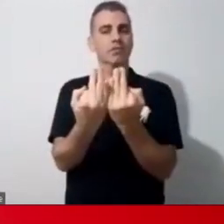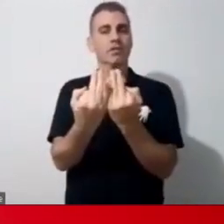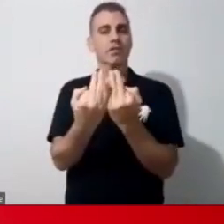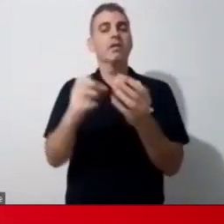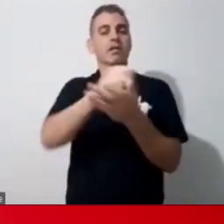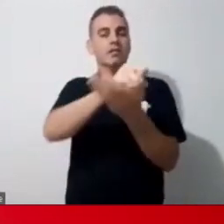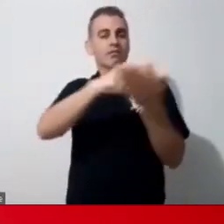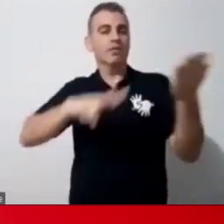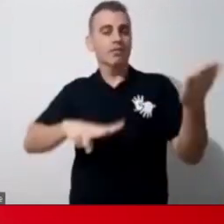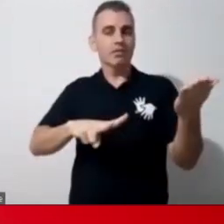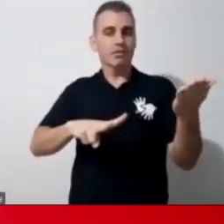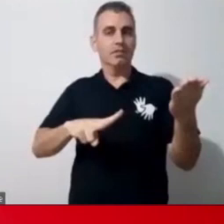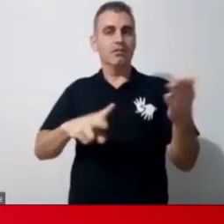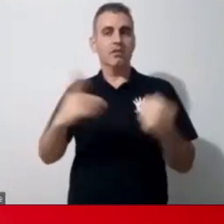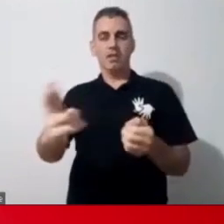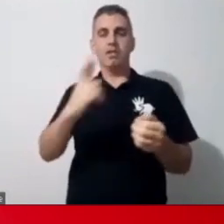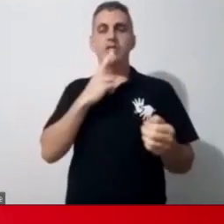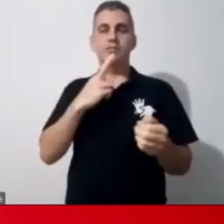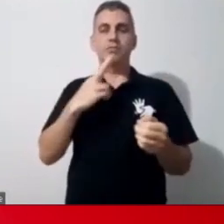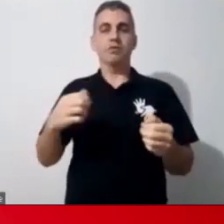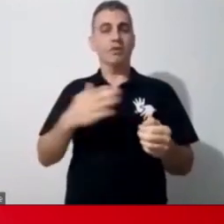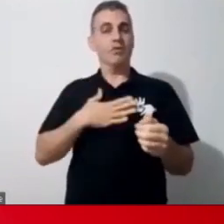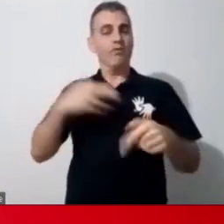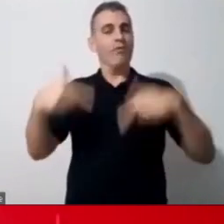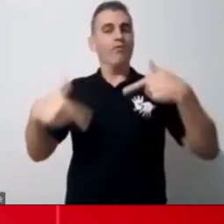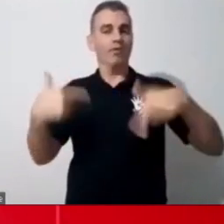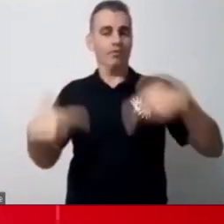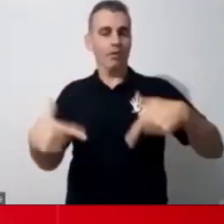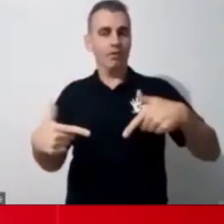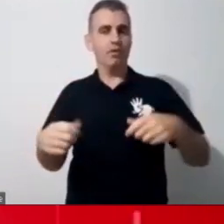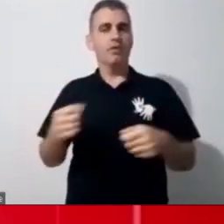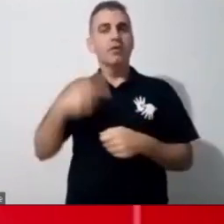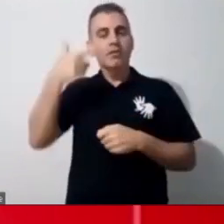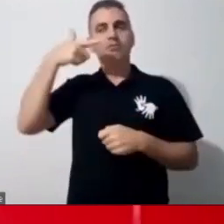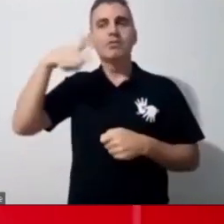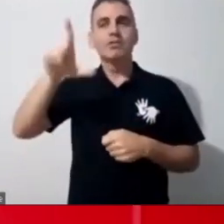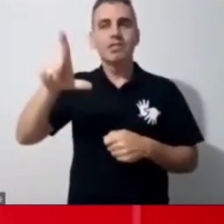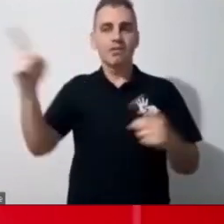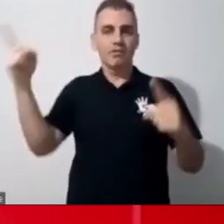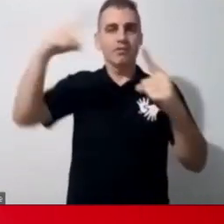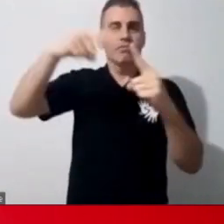A partir do momento que eu consegui reestruturar aquele aluno, colocar ele dentro de uma rotina, que eu consegui fazer com que ele